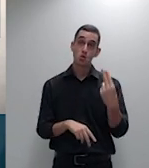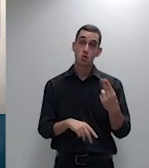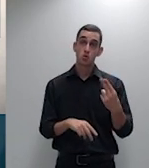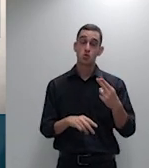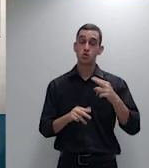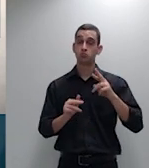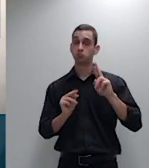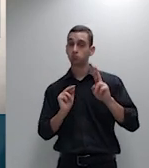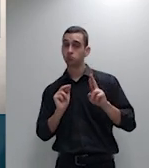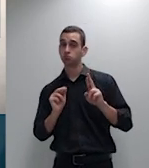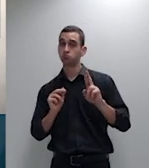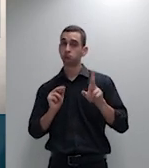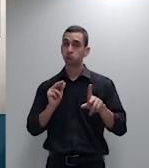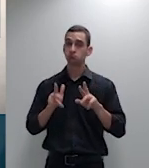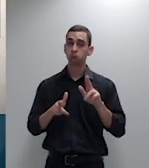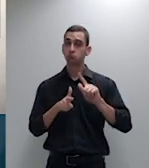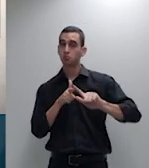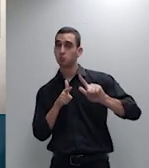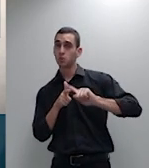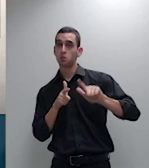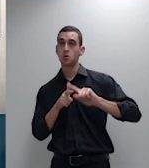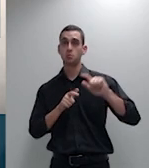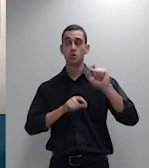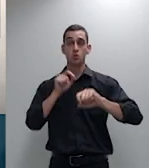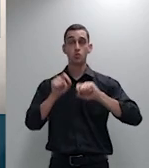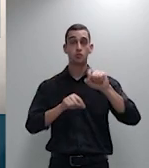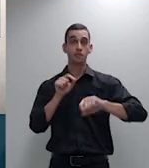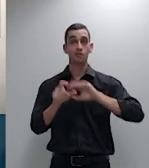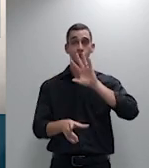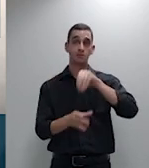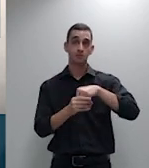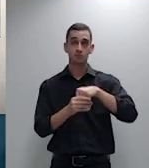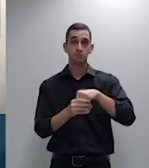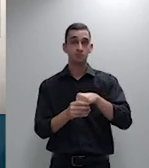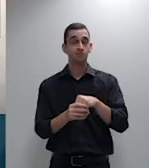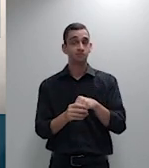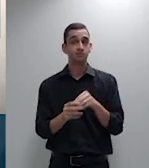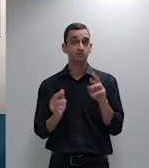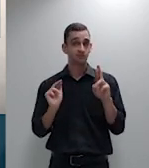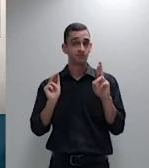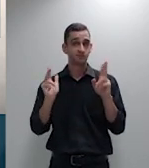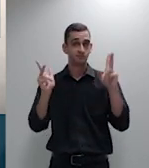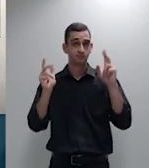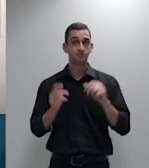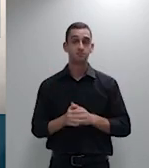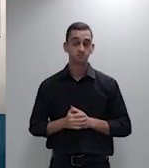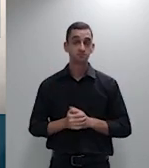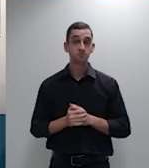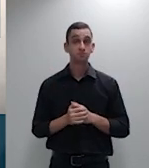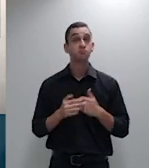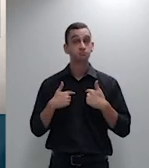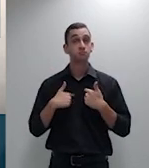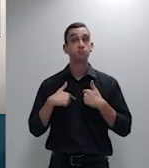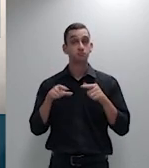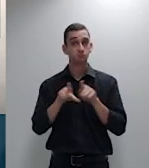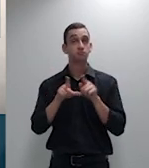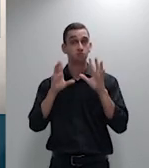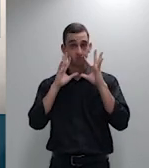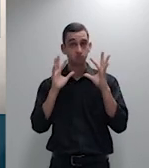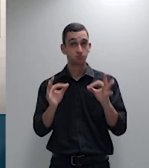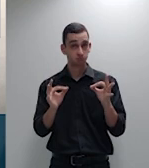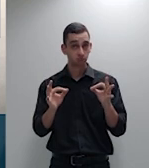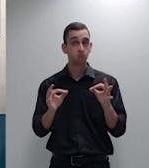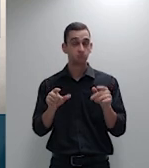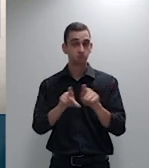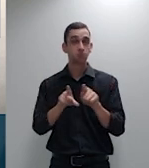já está estabelecido nessa decisão ouvi com toda atenção e li a exuberante manifestação